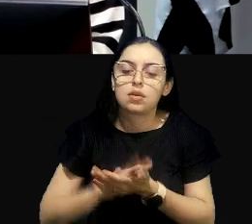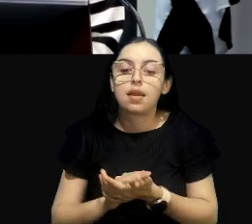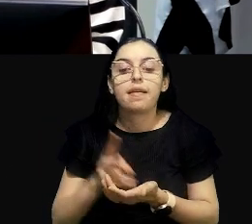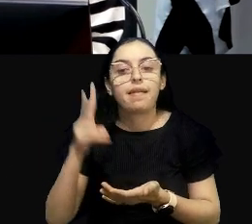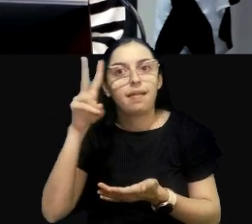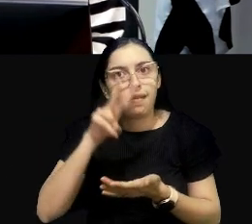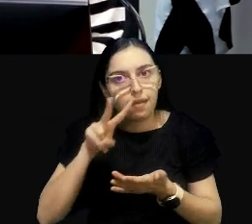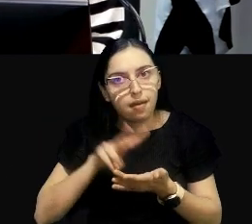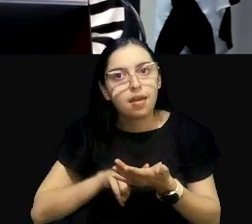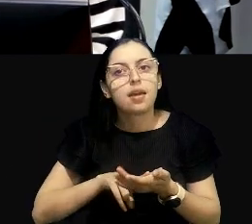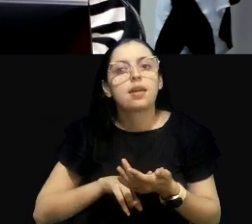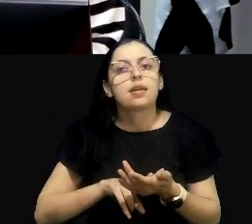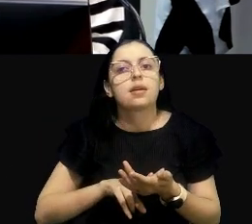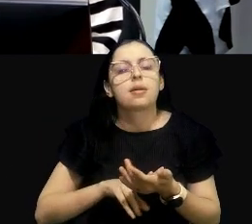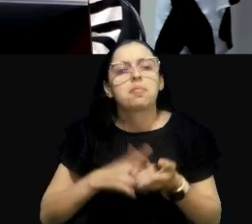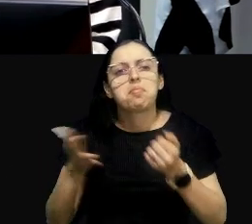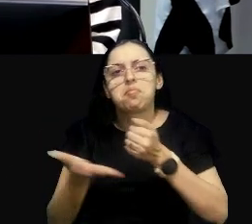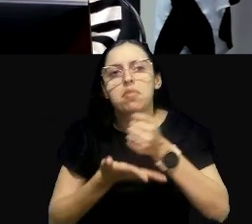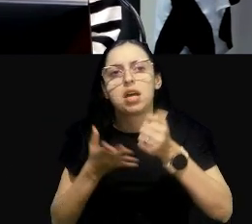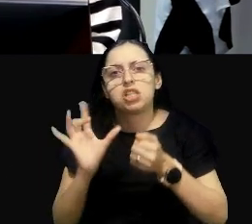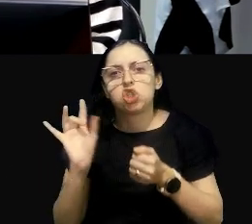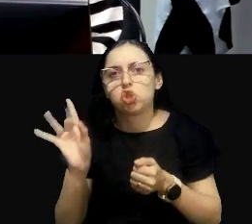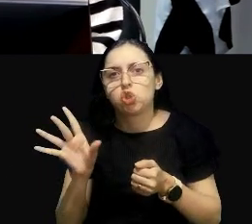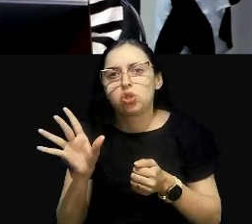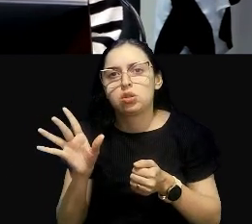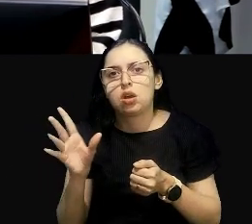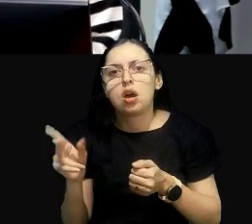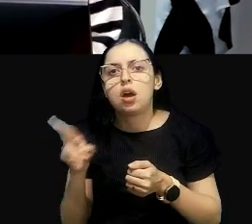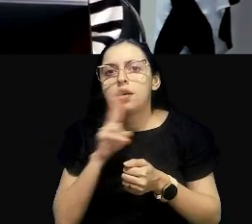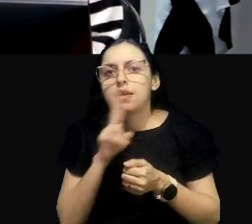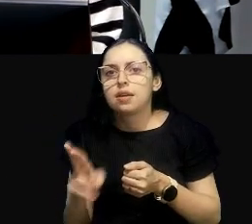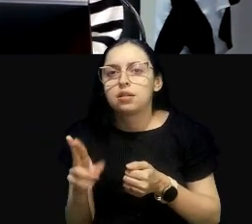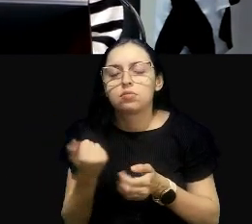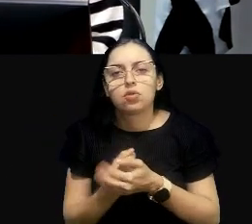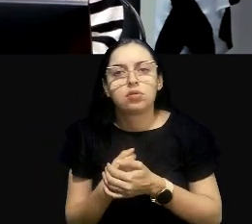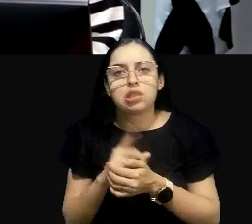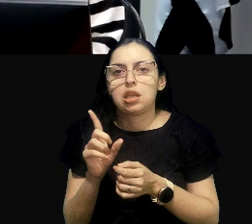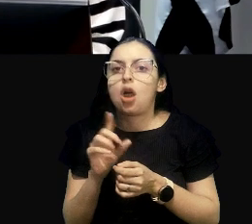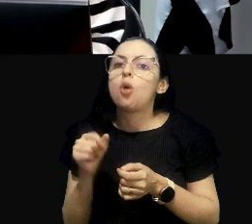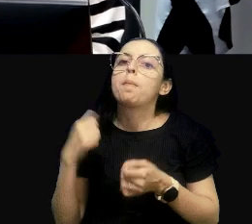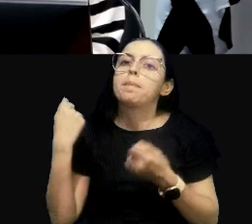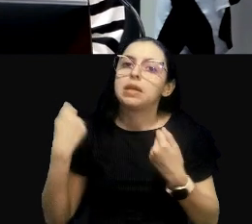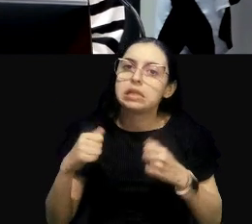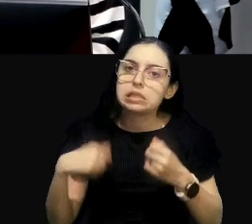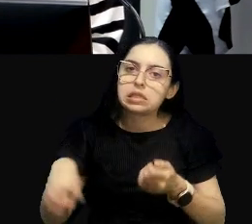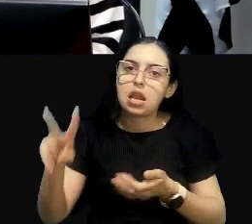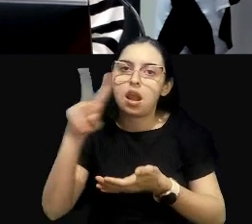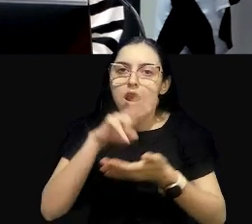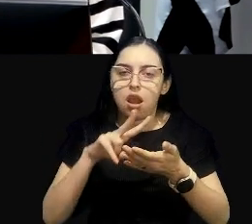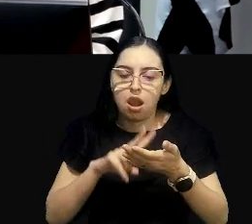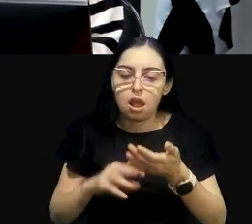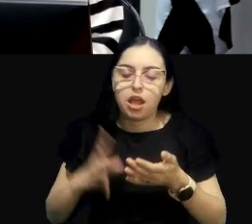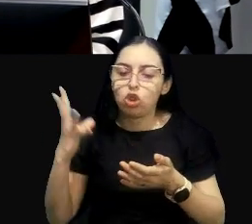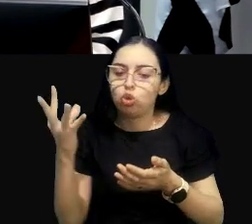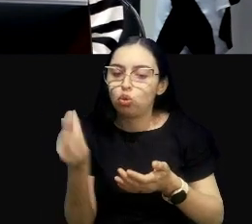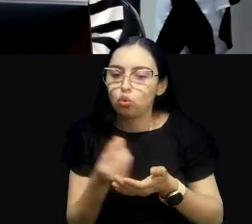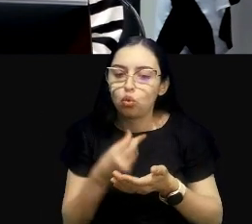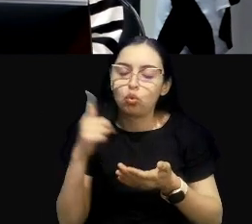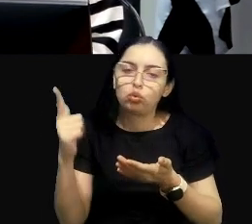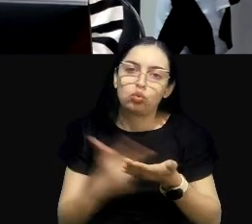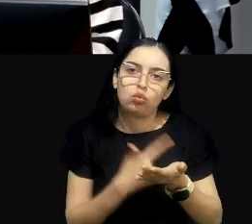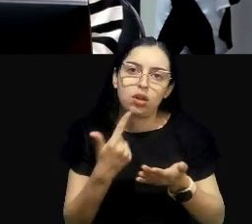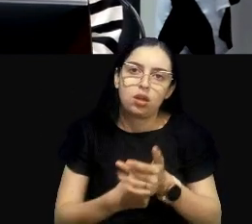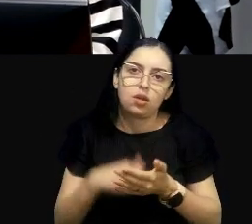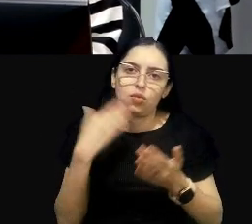Não se baseia apenas no relato. Leia todo ele. Estude,